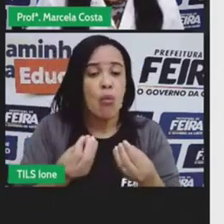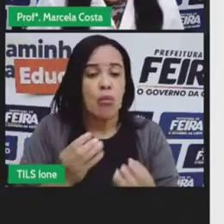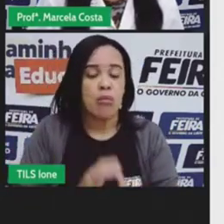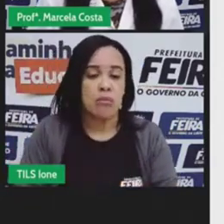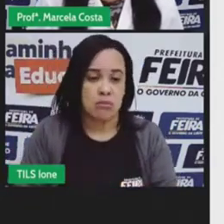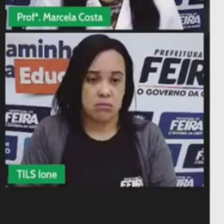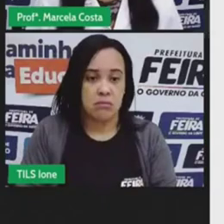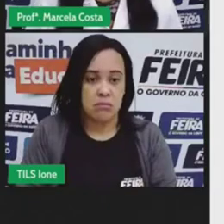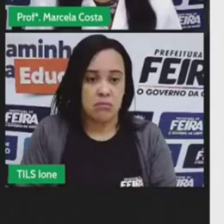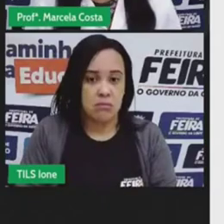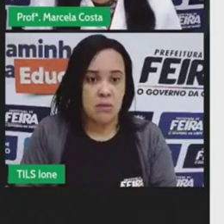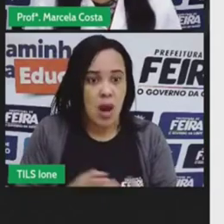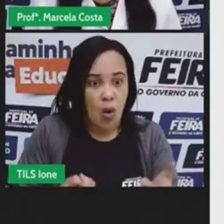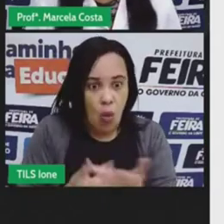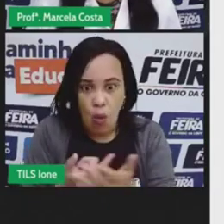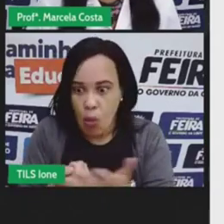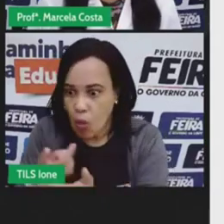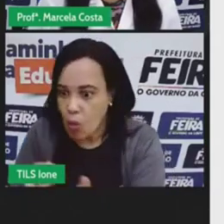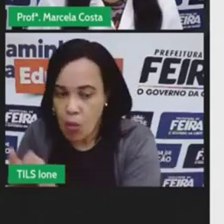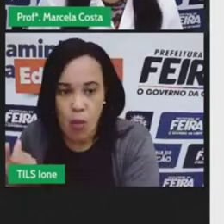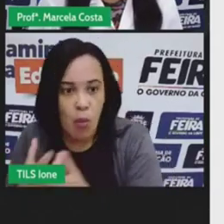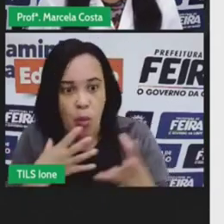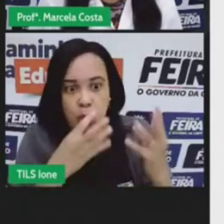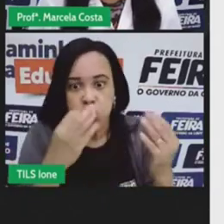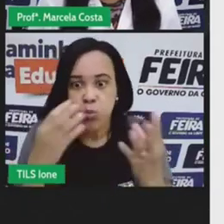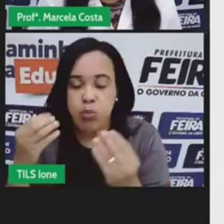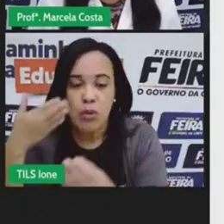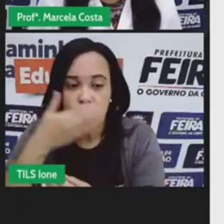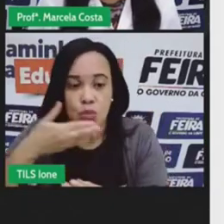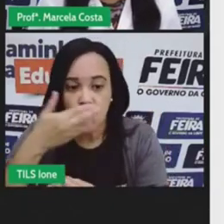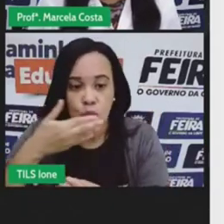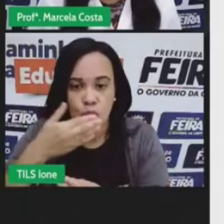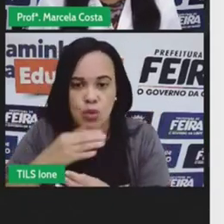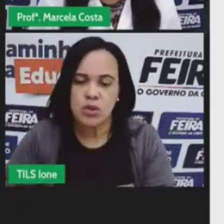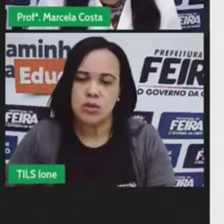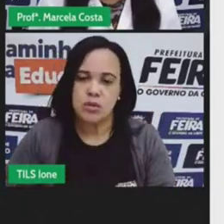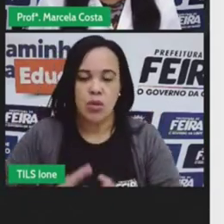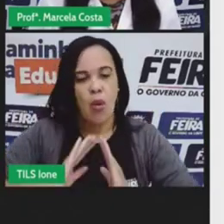Você compra muito doce ou você só pede o necessário?